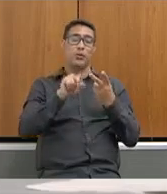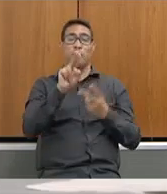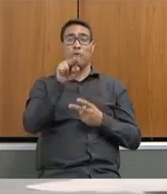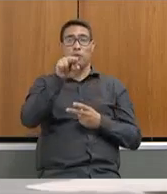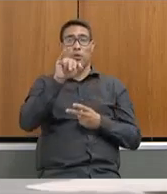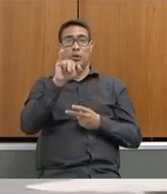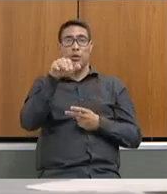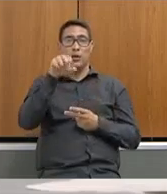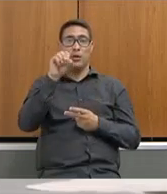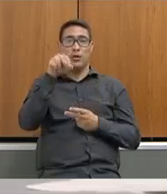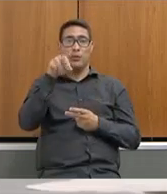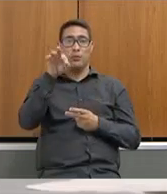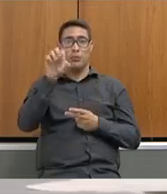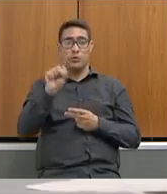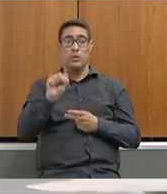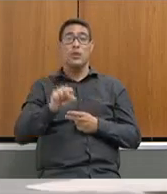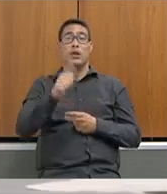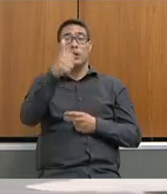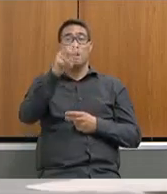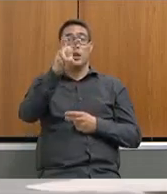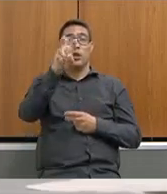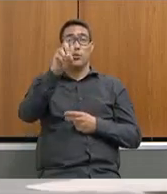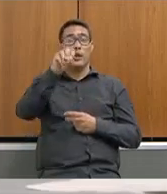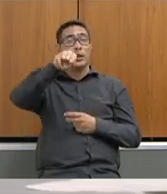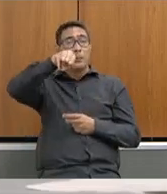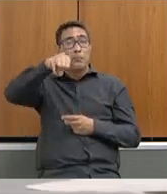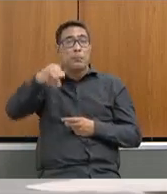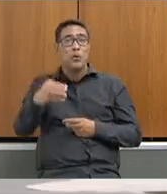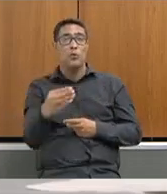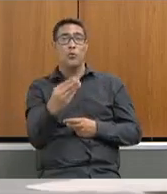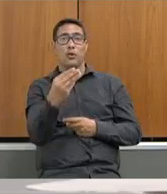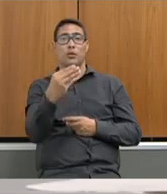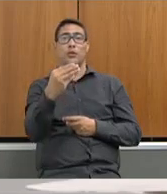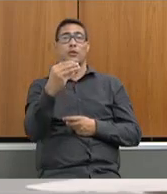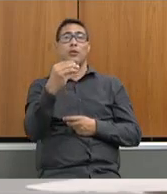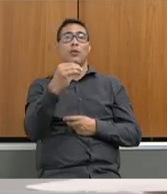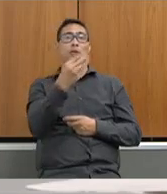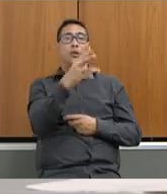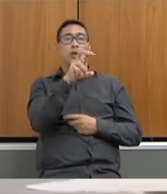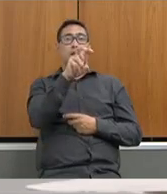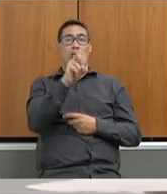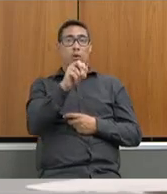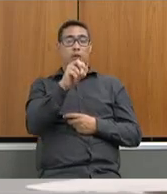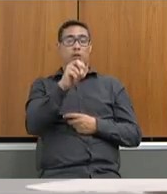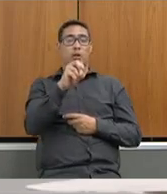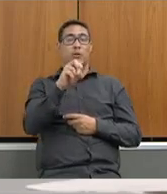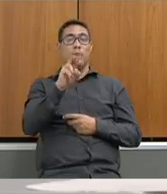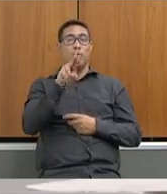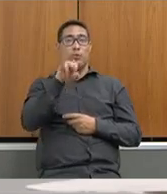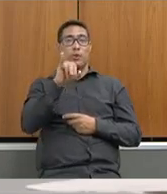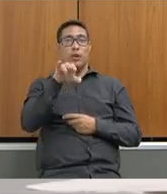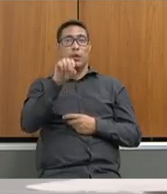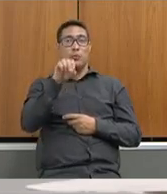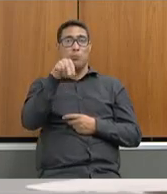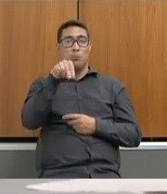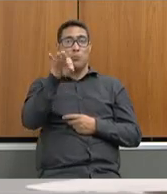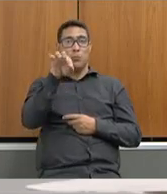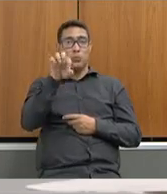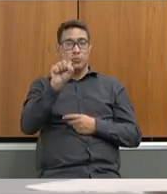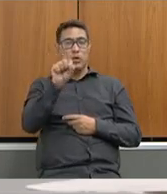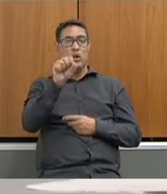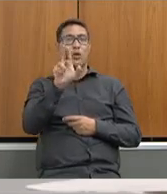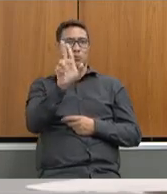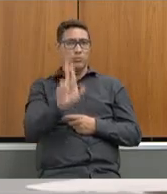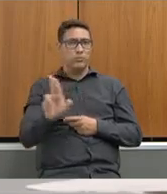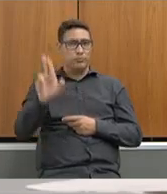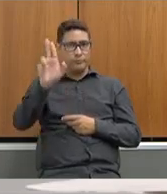recursos de mais de 150 milhões para o Eng, se não me engano, mais de 350 para a Unimontes. Temos planos robustos